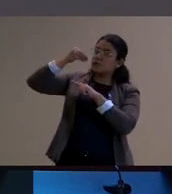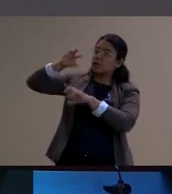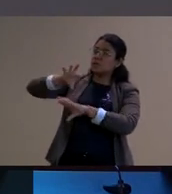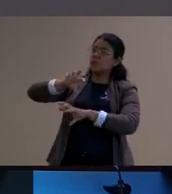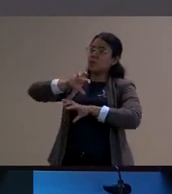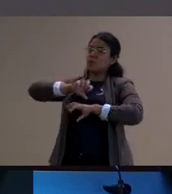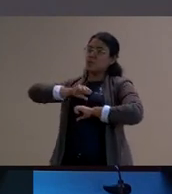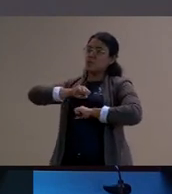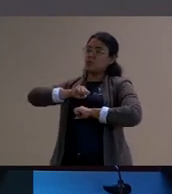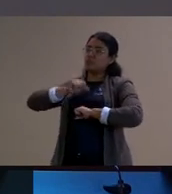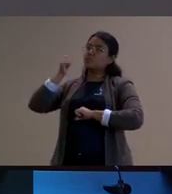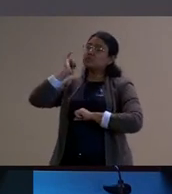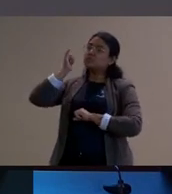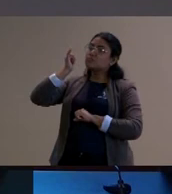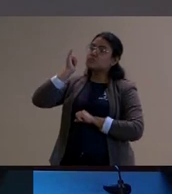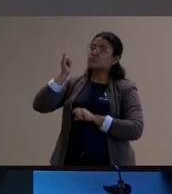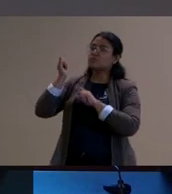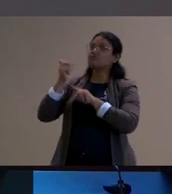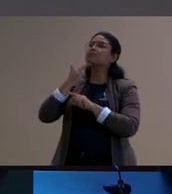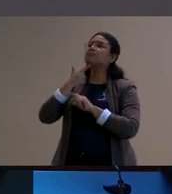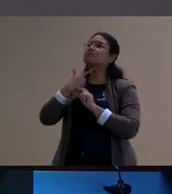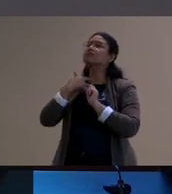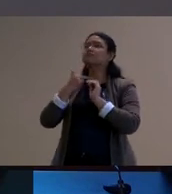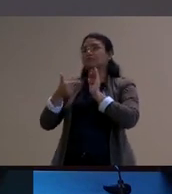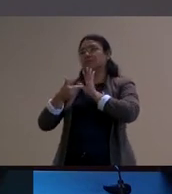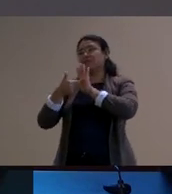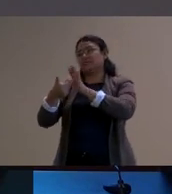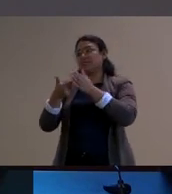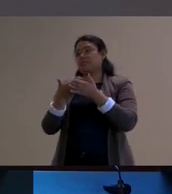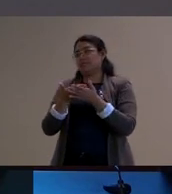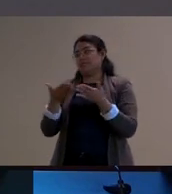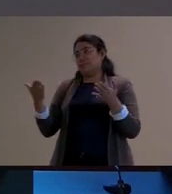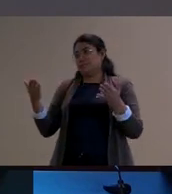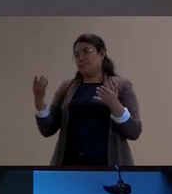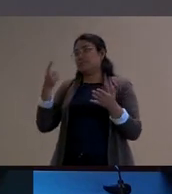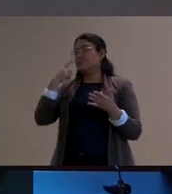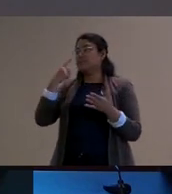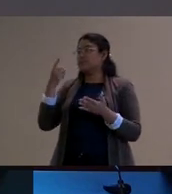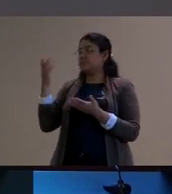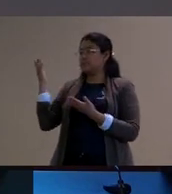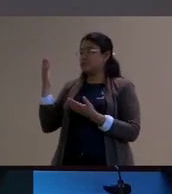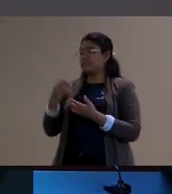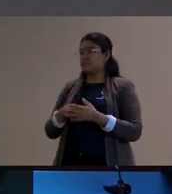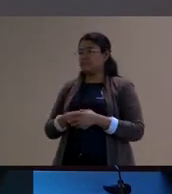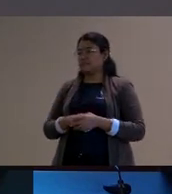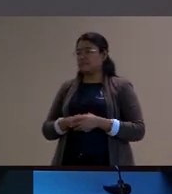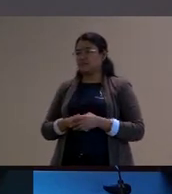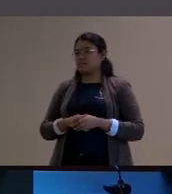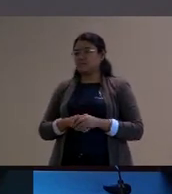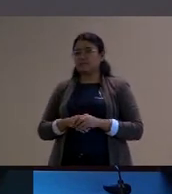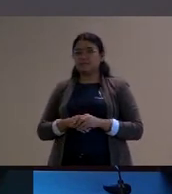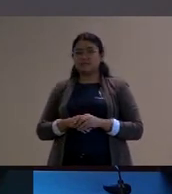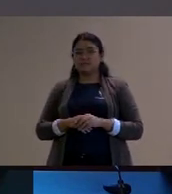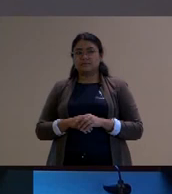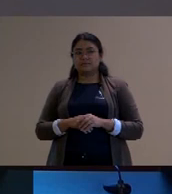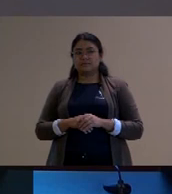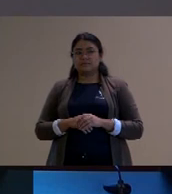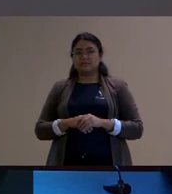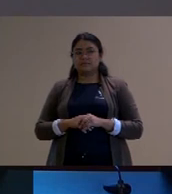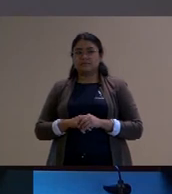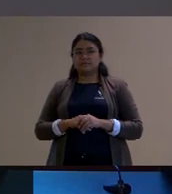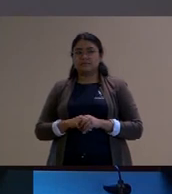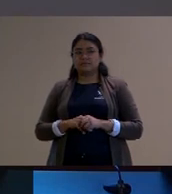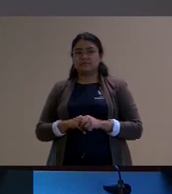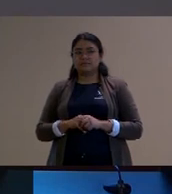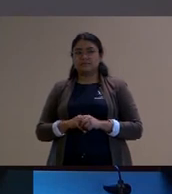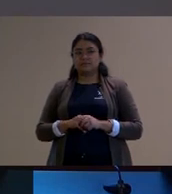é isso um pouquinho que eu quero tentar mostrar aqui para para vocês essa